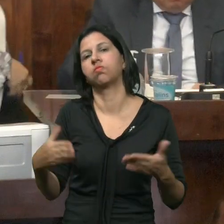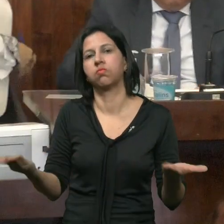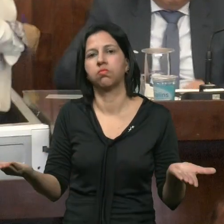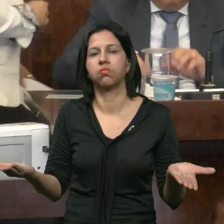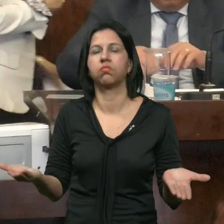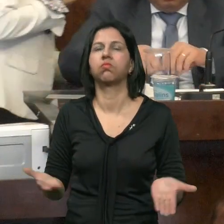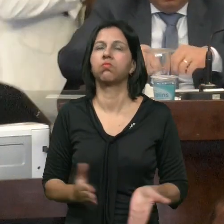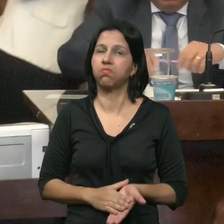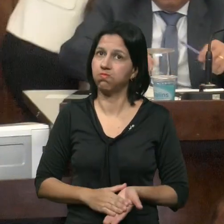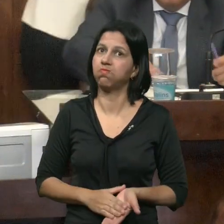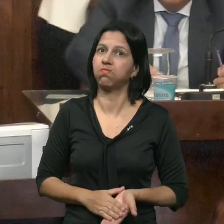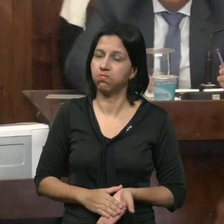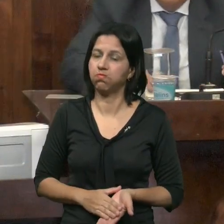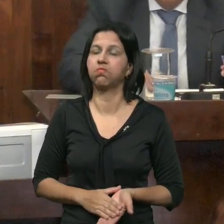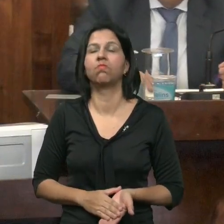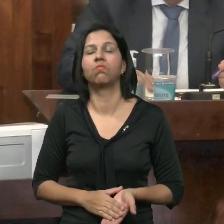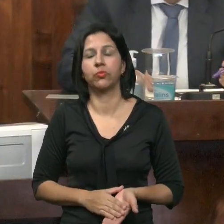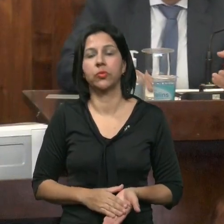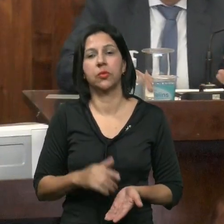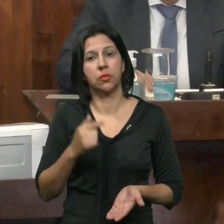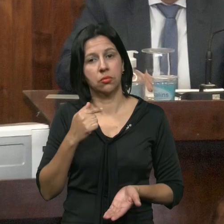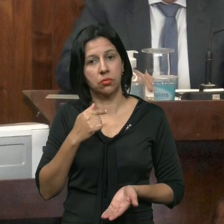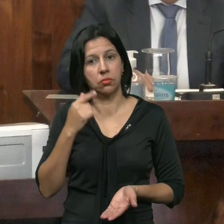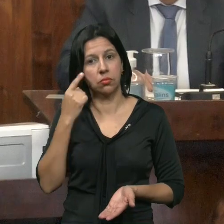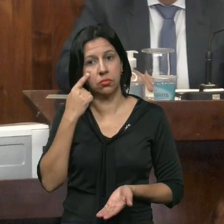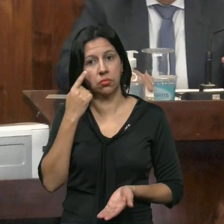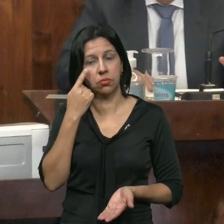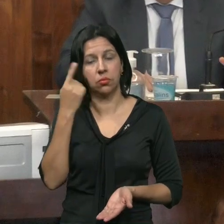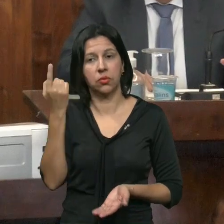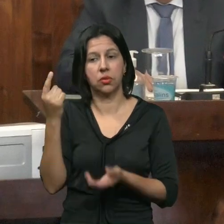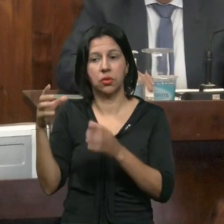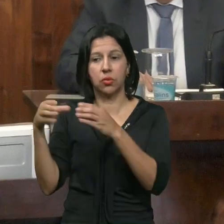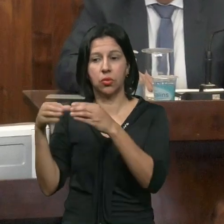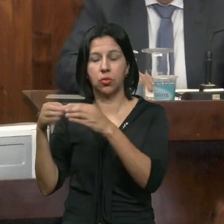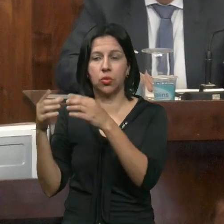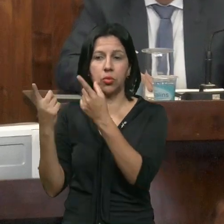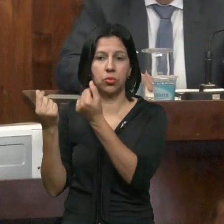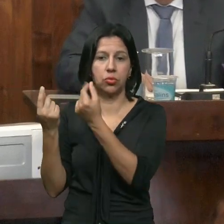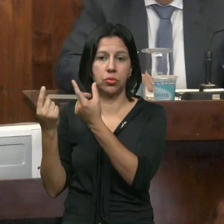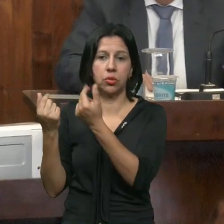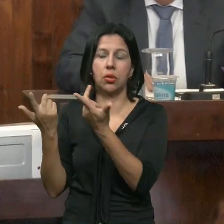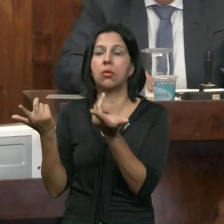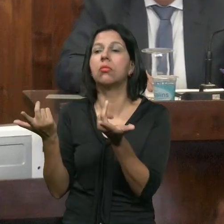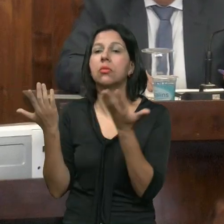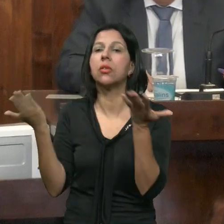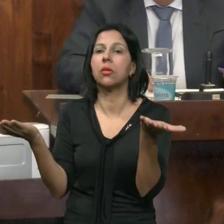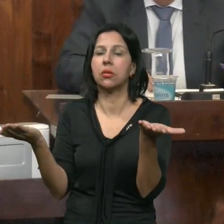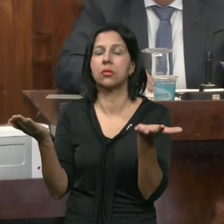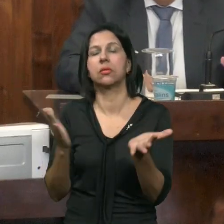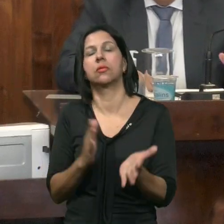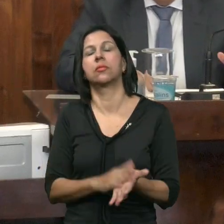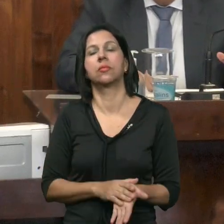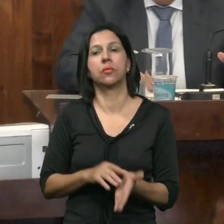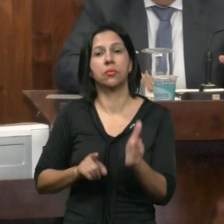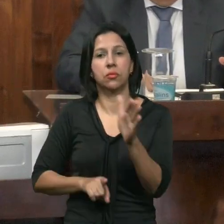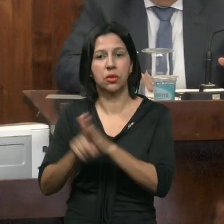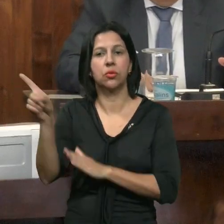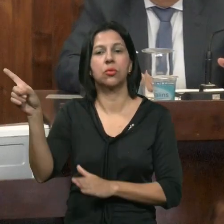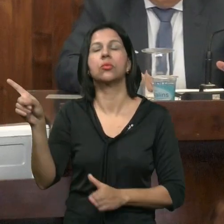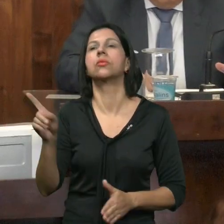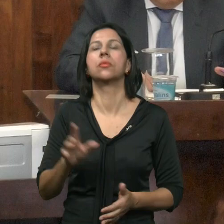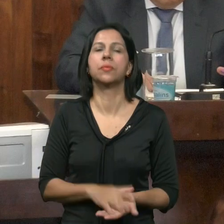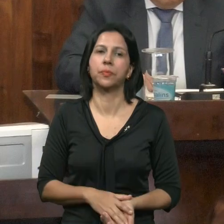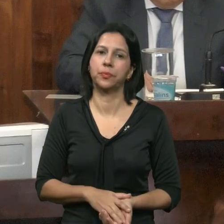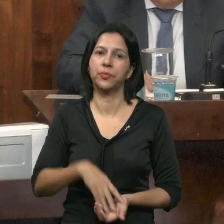Esse O Questionamento Que Faço Para Equipe Econômica Da Prefeitura Em Especial Para Prefeito Daniel Alonso Mas Eles